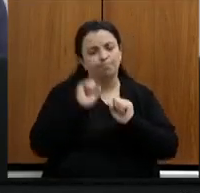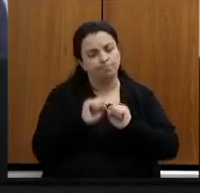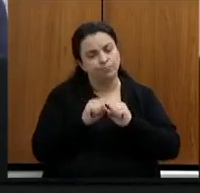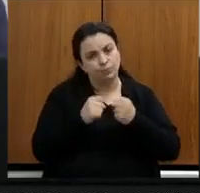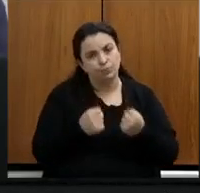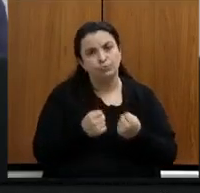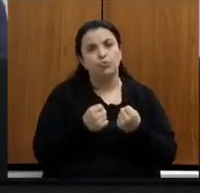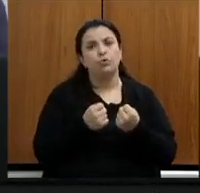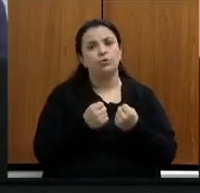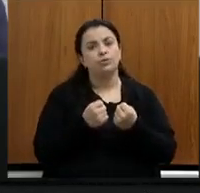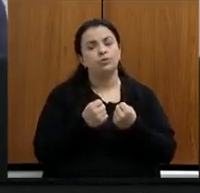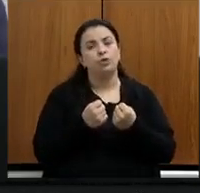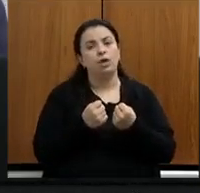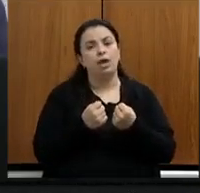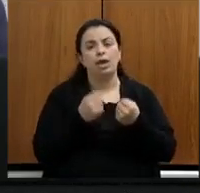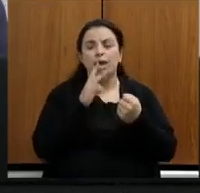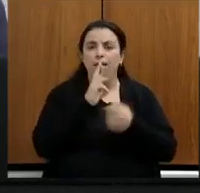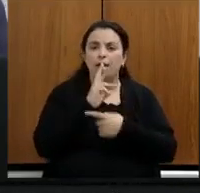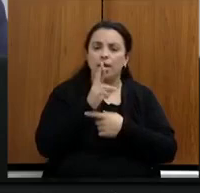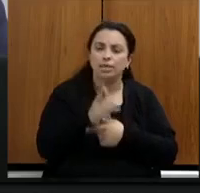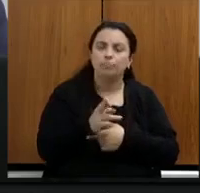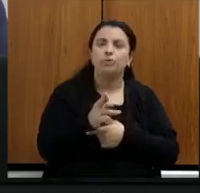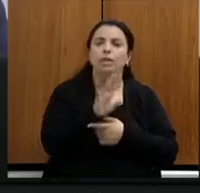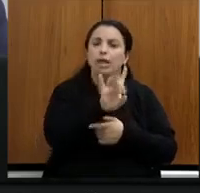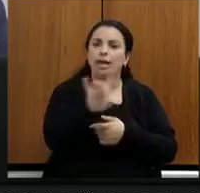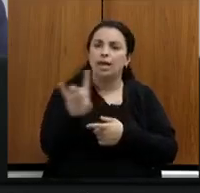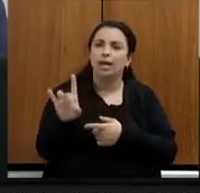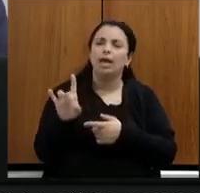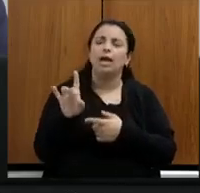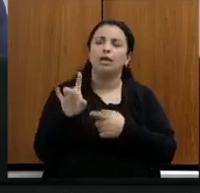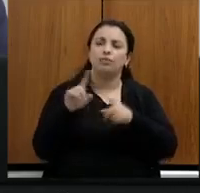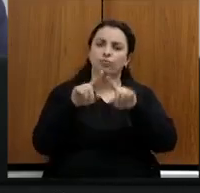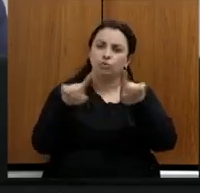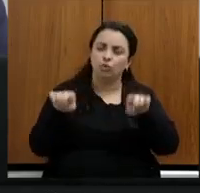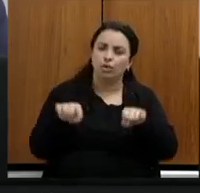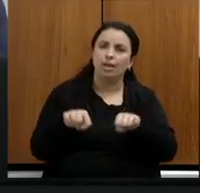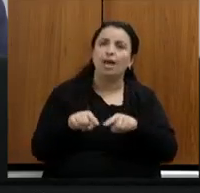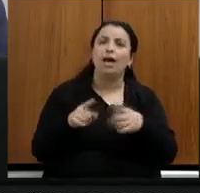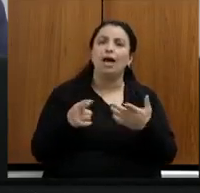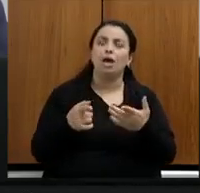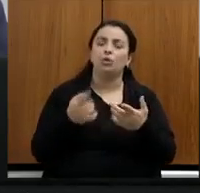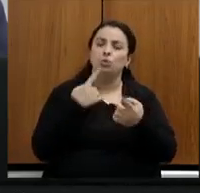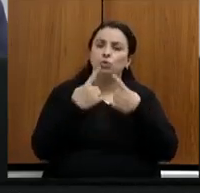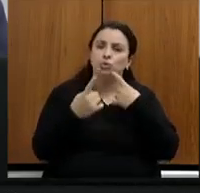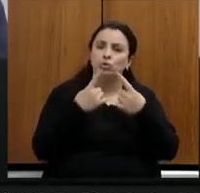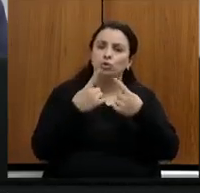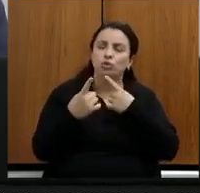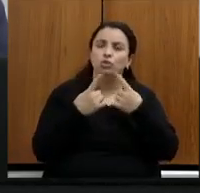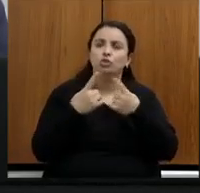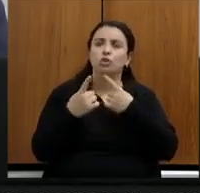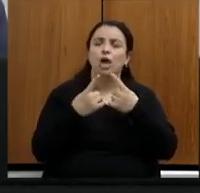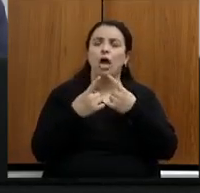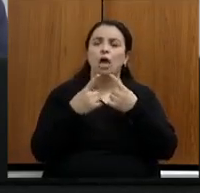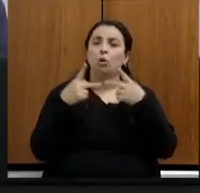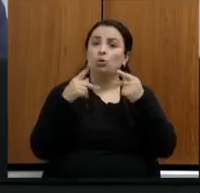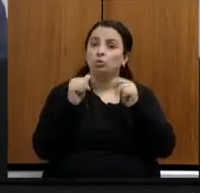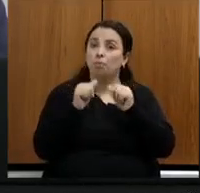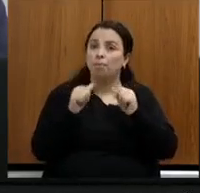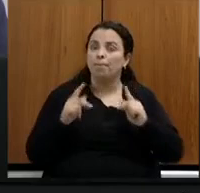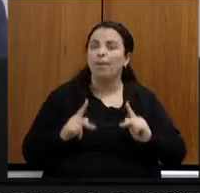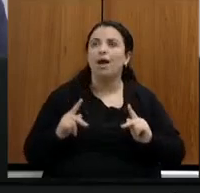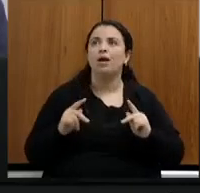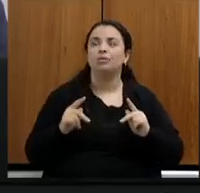justamente o pleito das categorias o diálogo pacífico com os outros órgãos que tem o poder de decisão